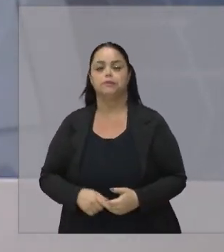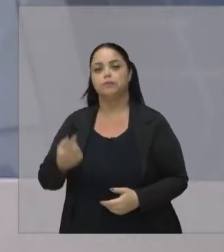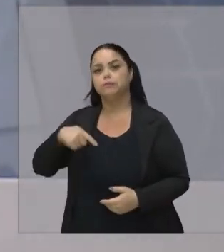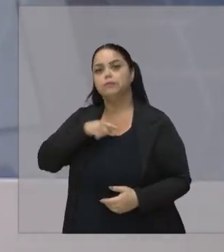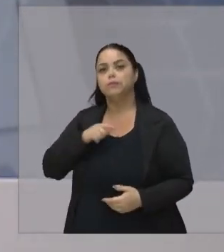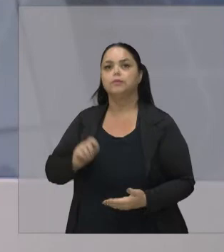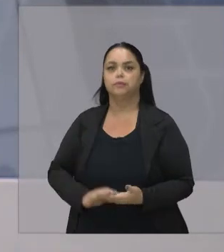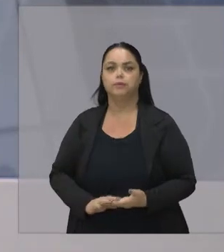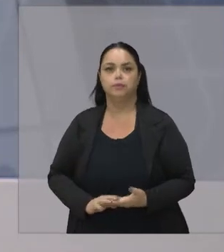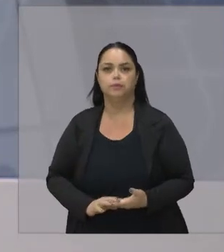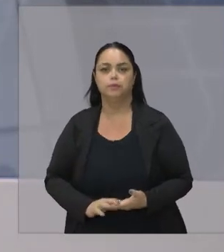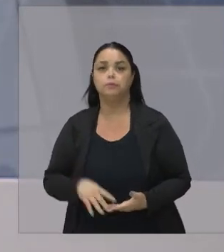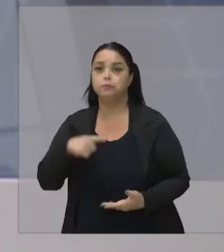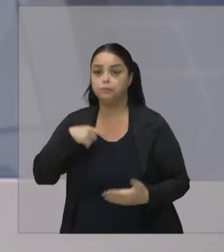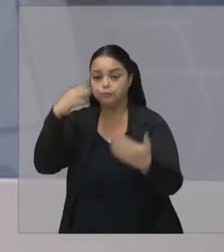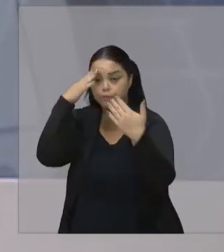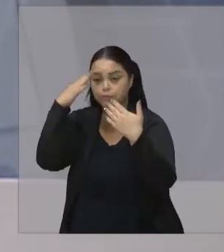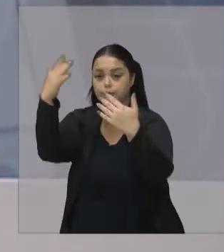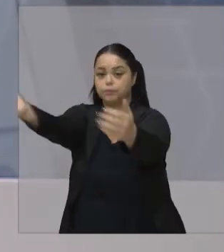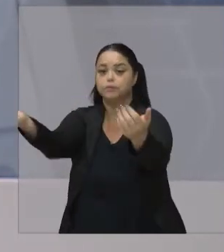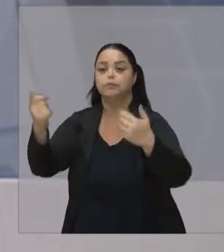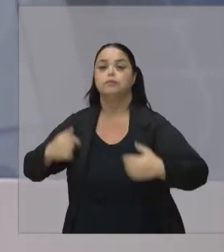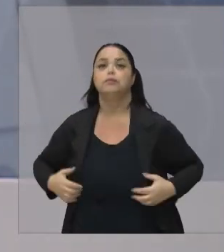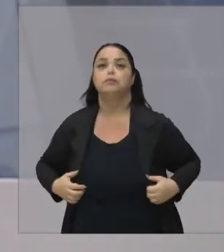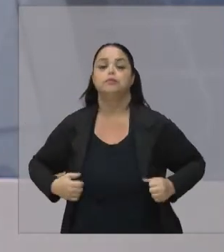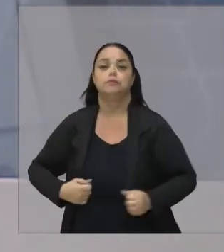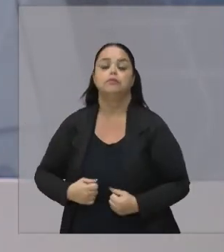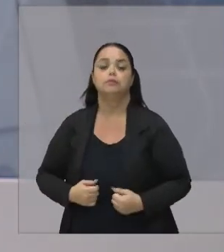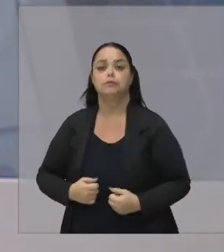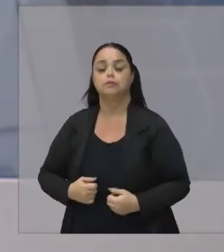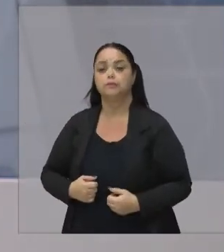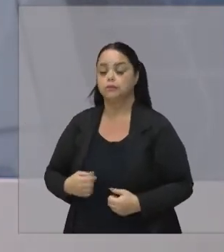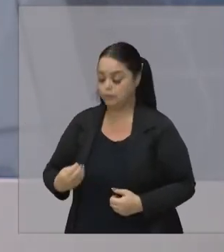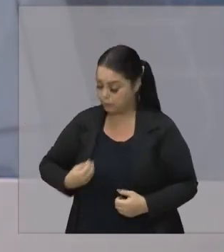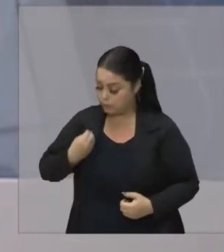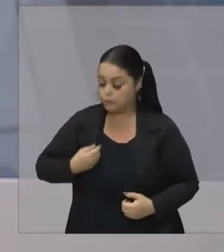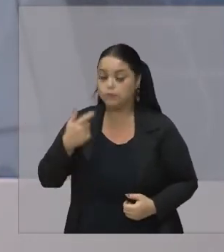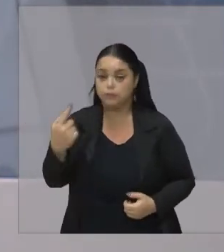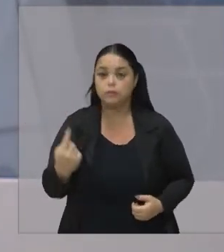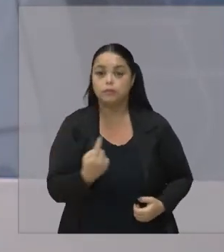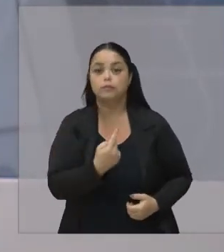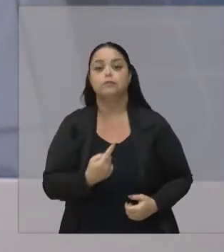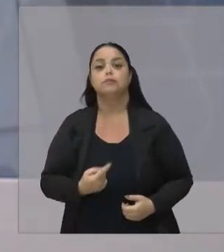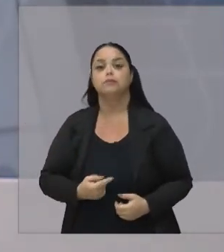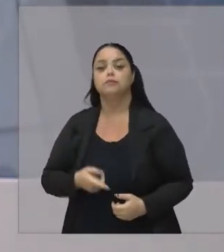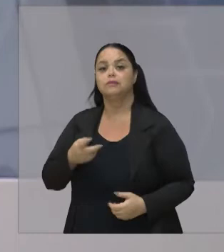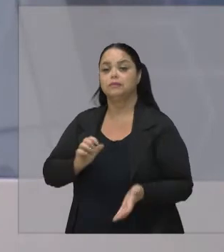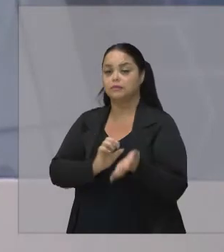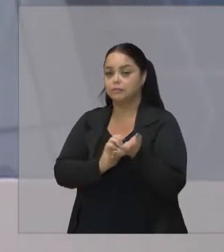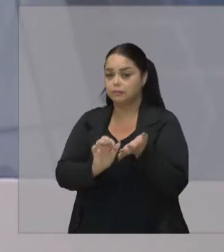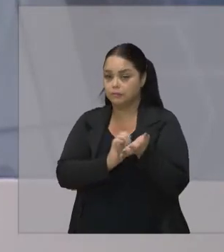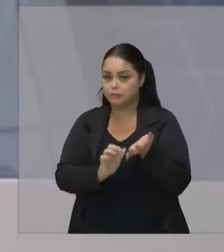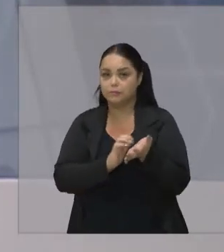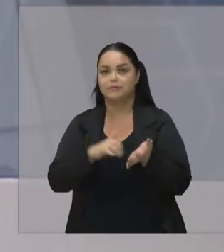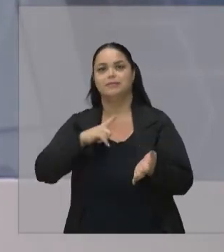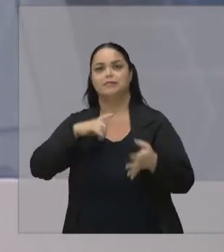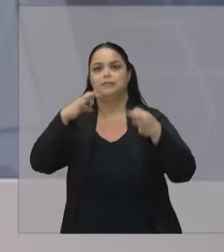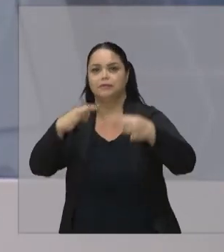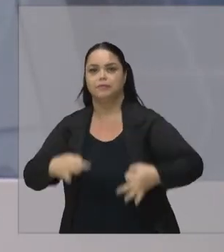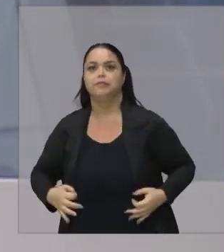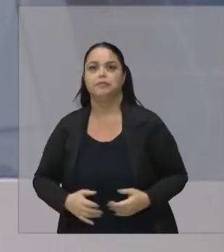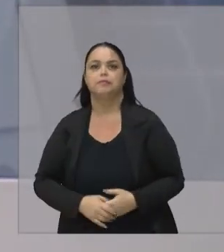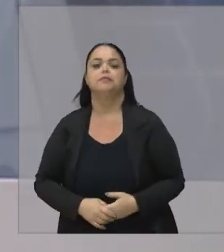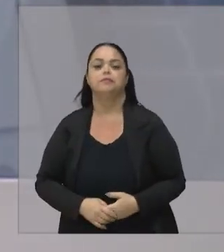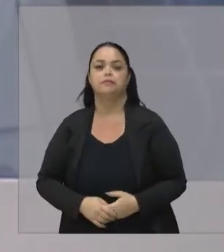nós aqui Eu só tenho a agradecer A sua presença E agora como secretário Eu tenho certeza